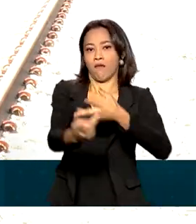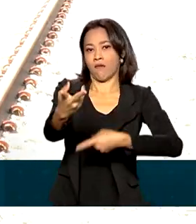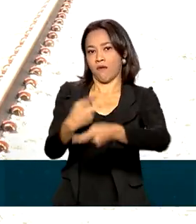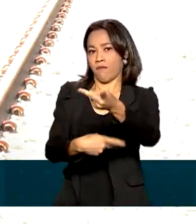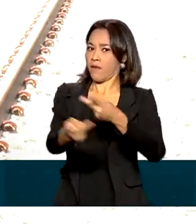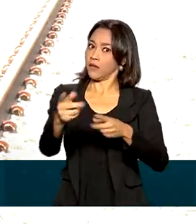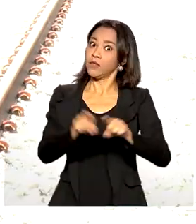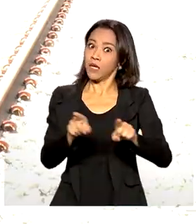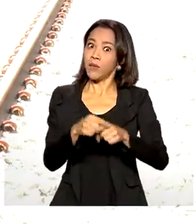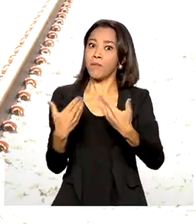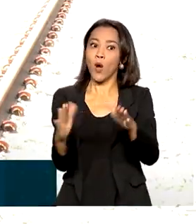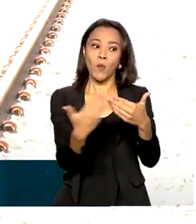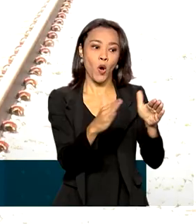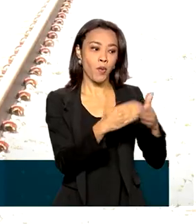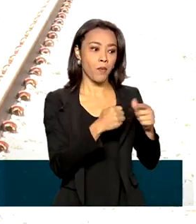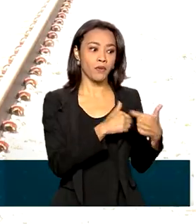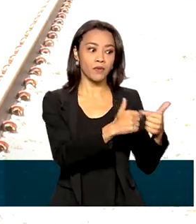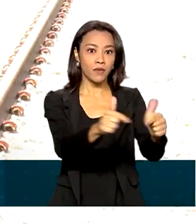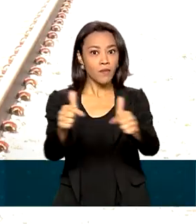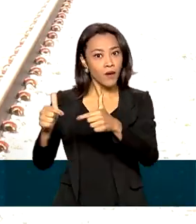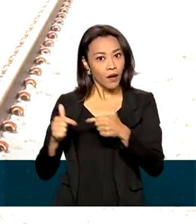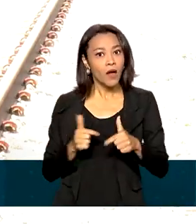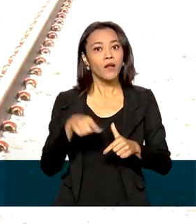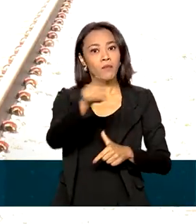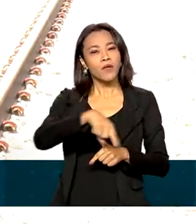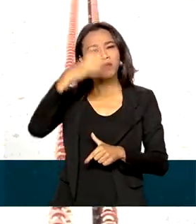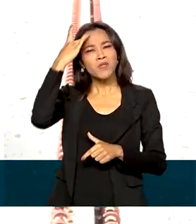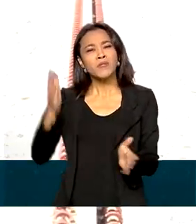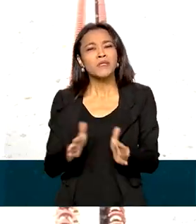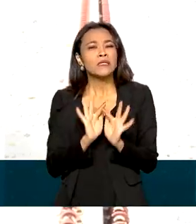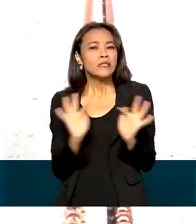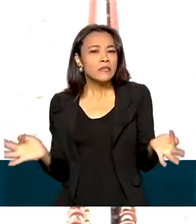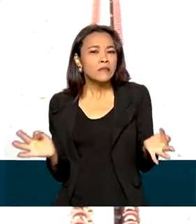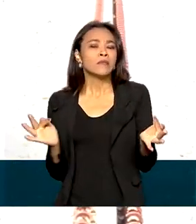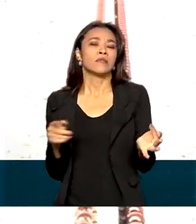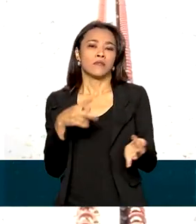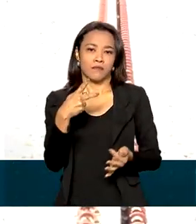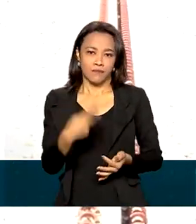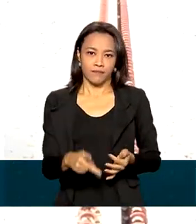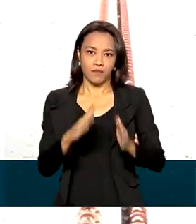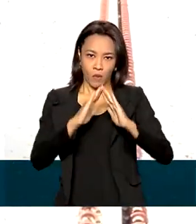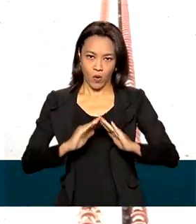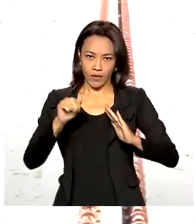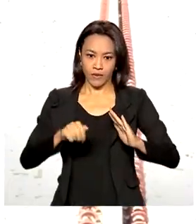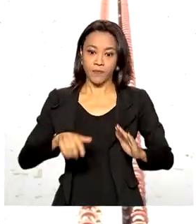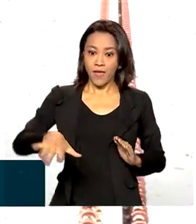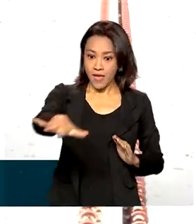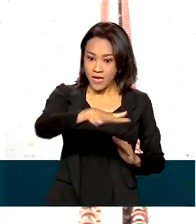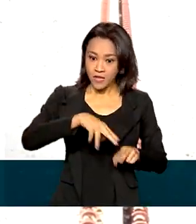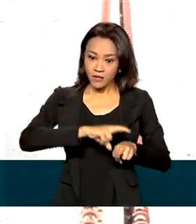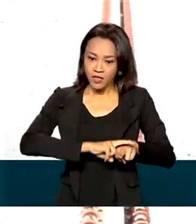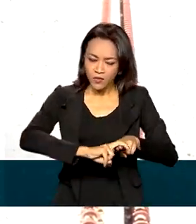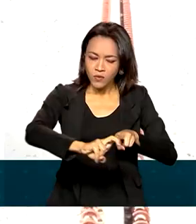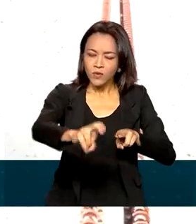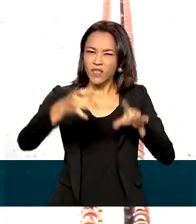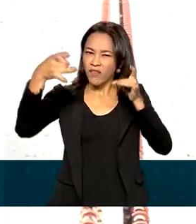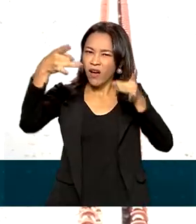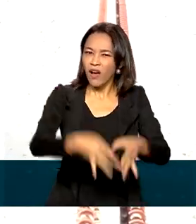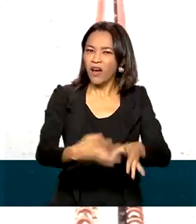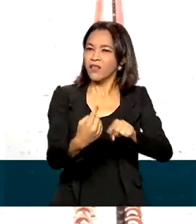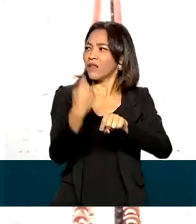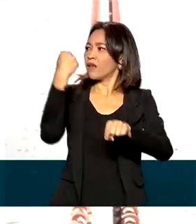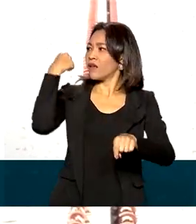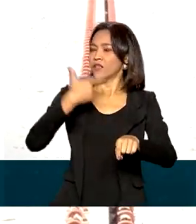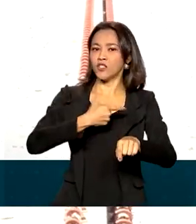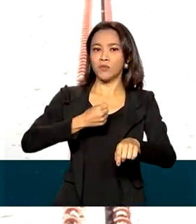também gerar bastante emprego com o pessoal carente da região. Esses trilhos, que estavam com as obras paradas desde 2014,